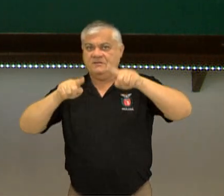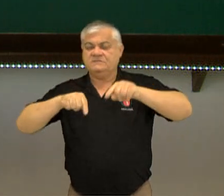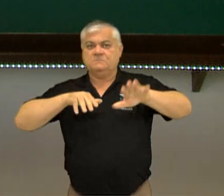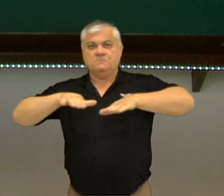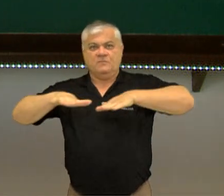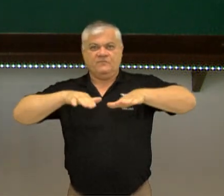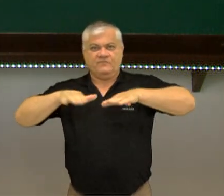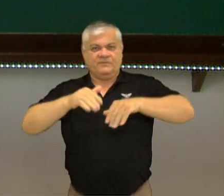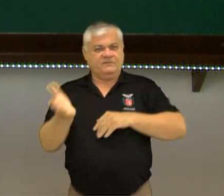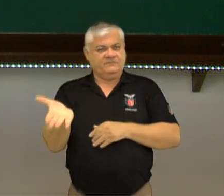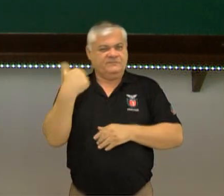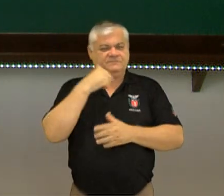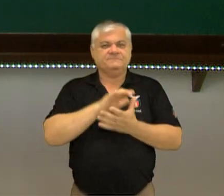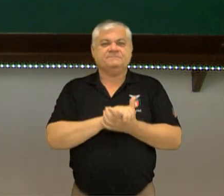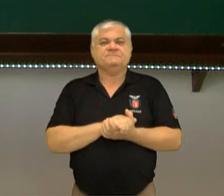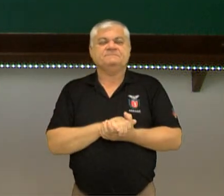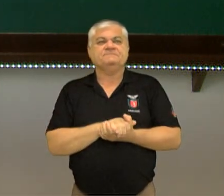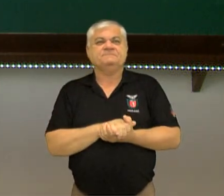comigo meus queridos.